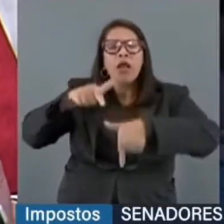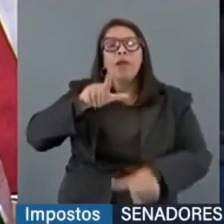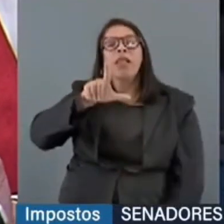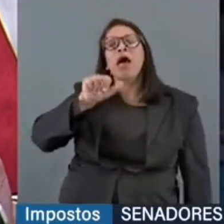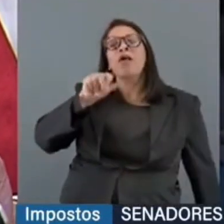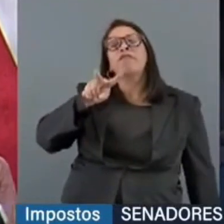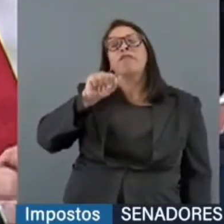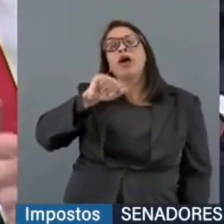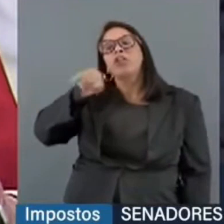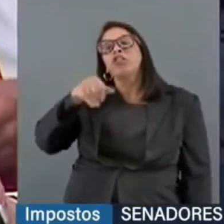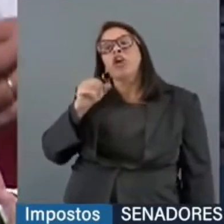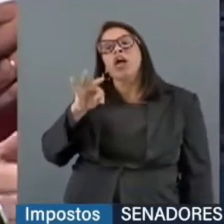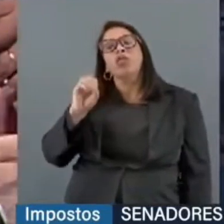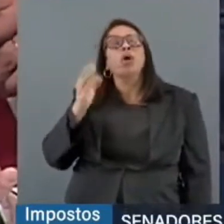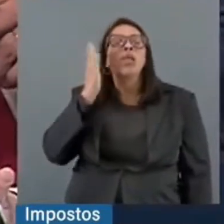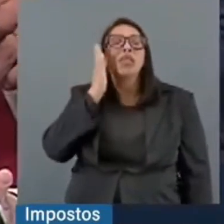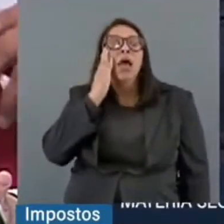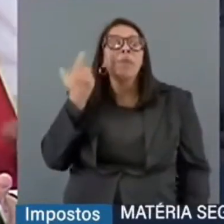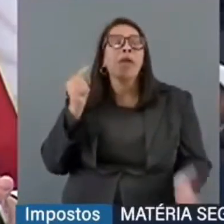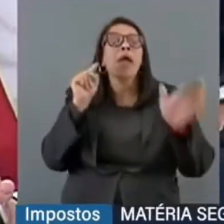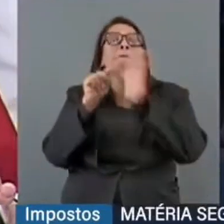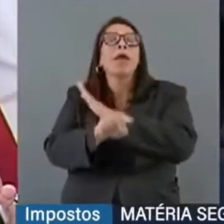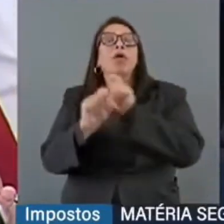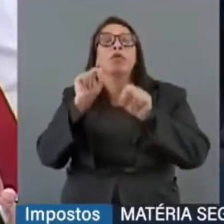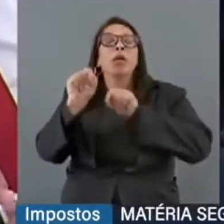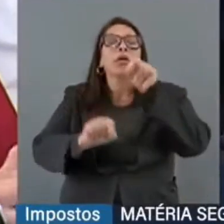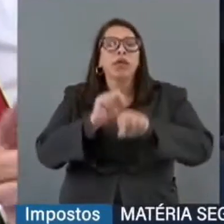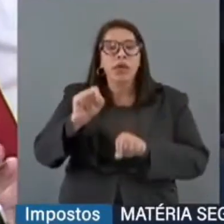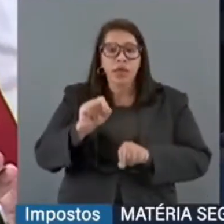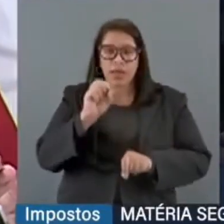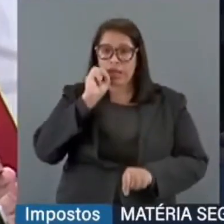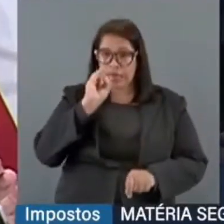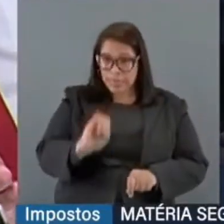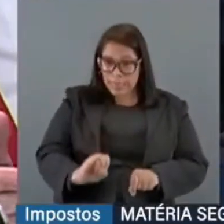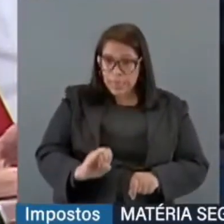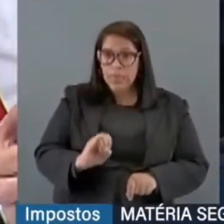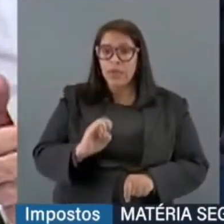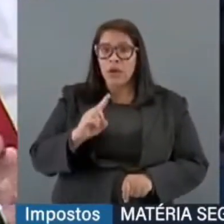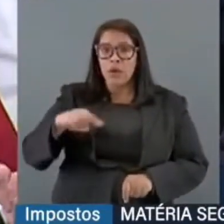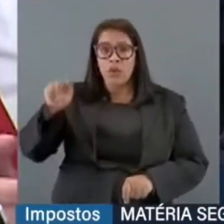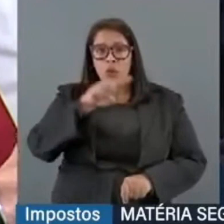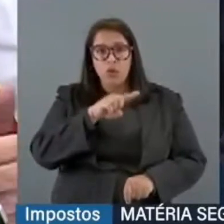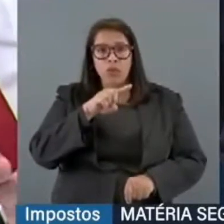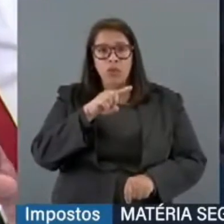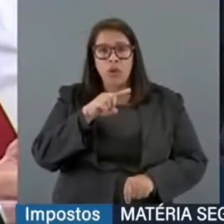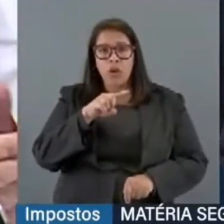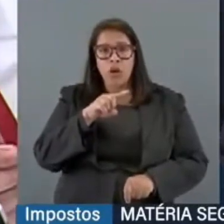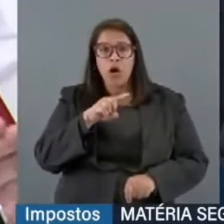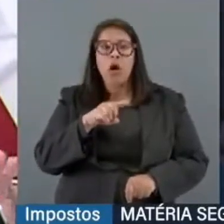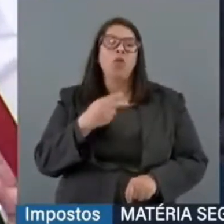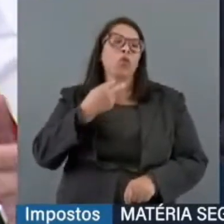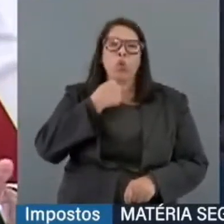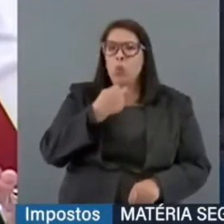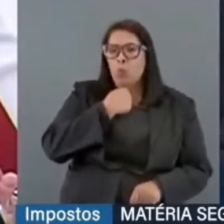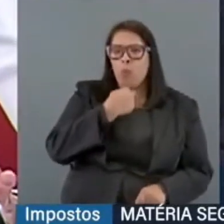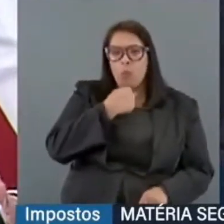Lava Jato. Nessa linha, a minha indagação seria se nesse seria um caso que o senhor se daria por impedido ou por